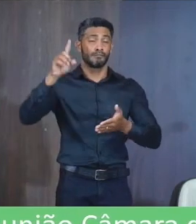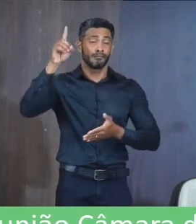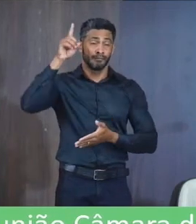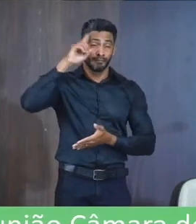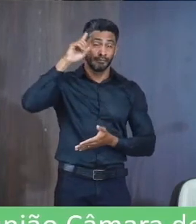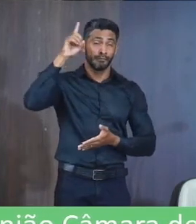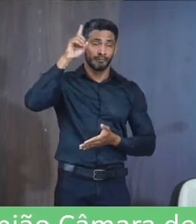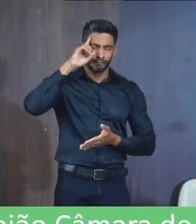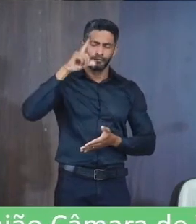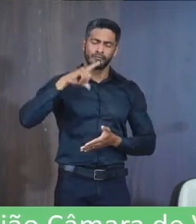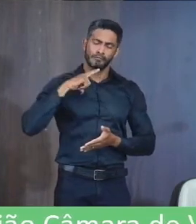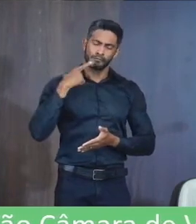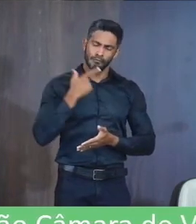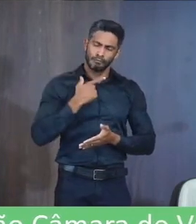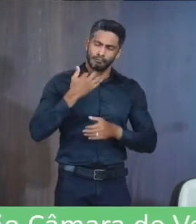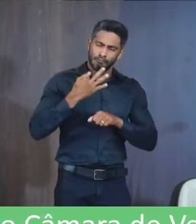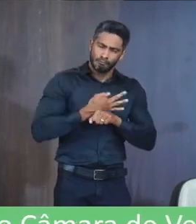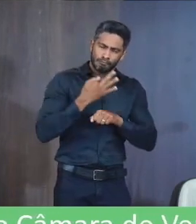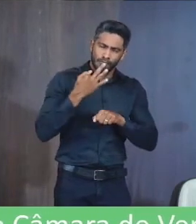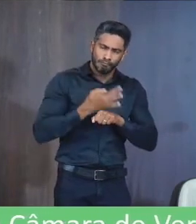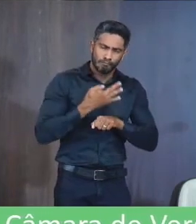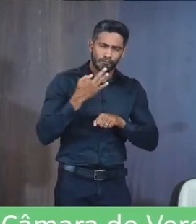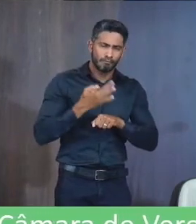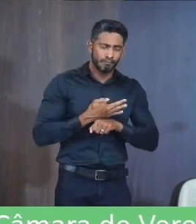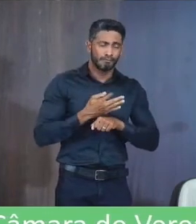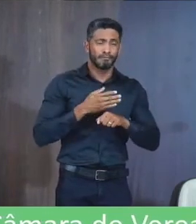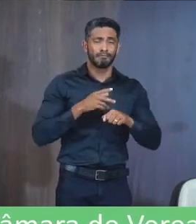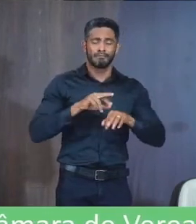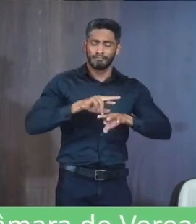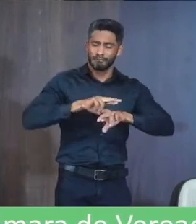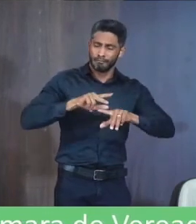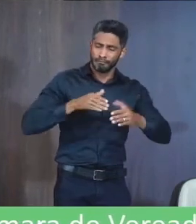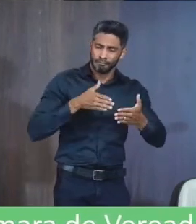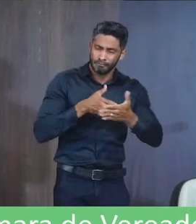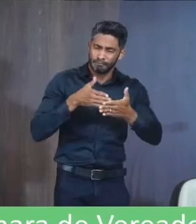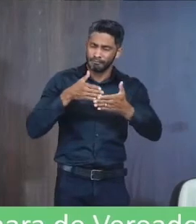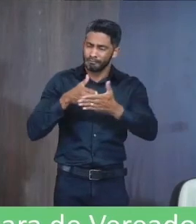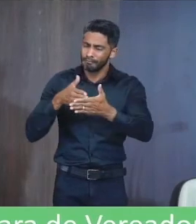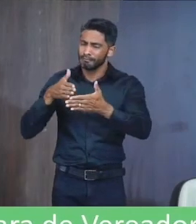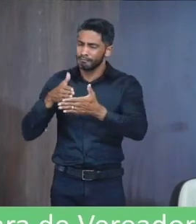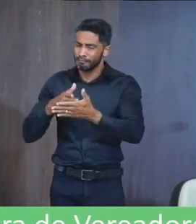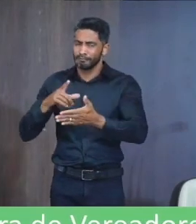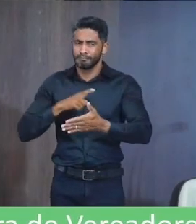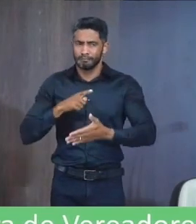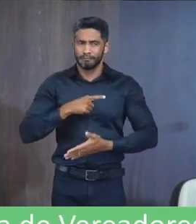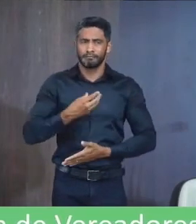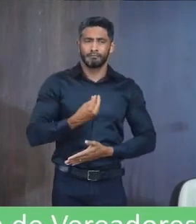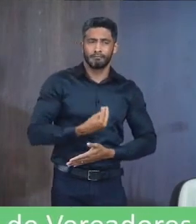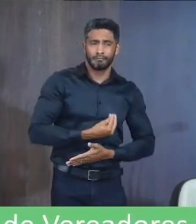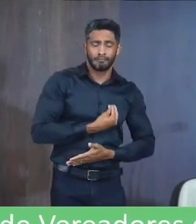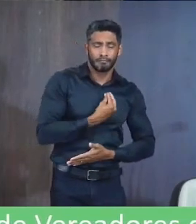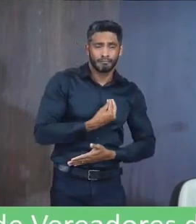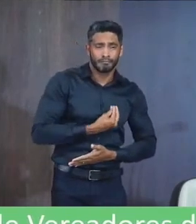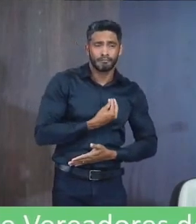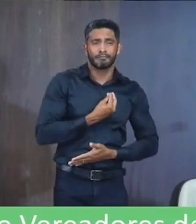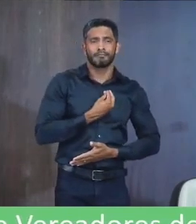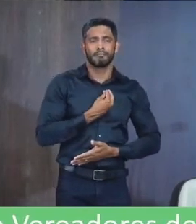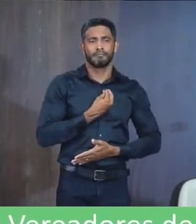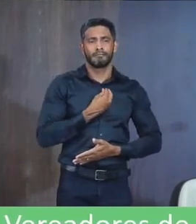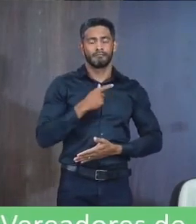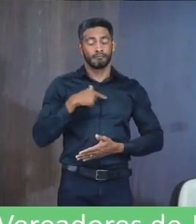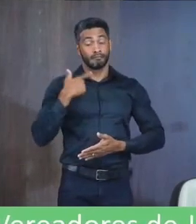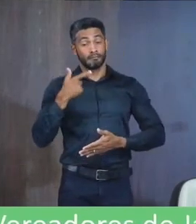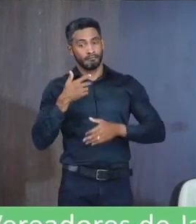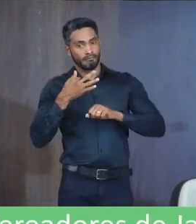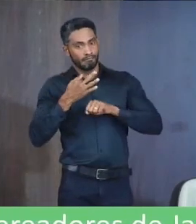dias Nós temos que superar São vários obstáculos Nós temos na vida Graça Ao nosso poder De